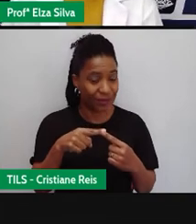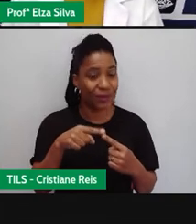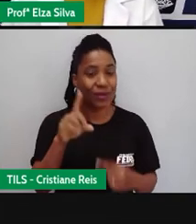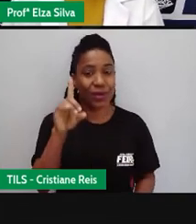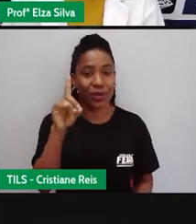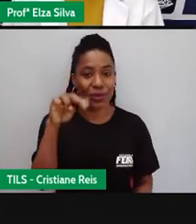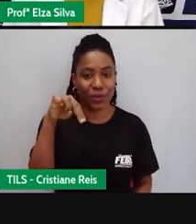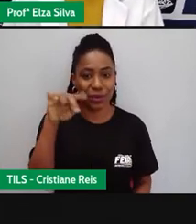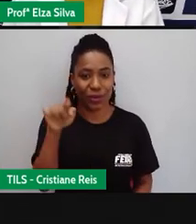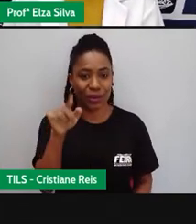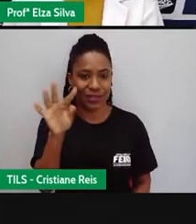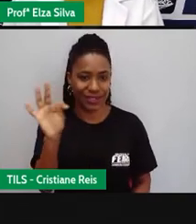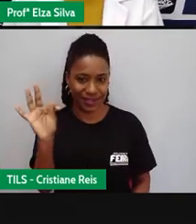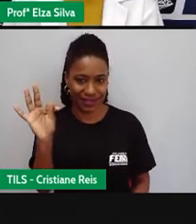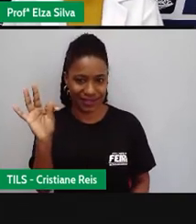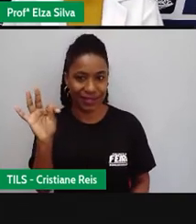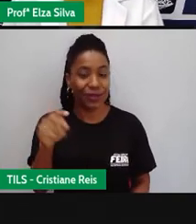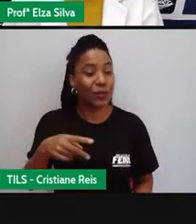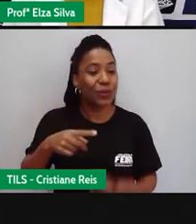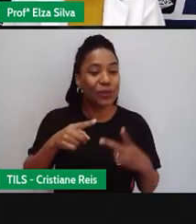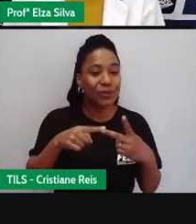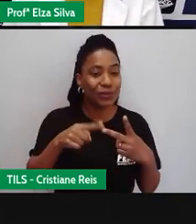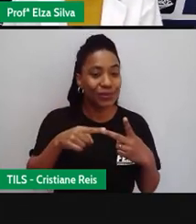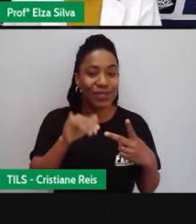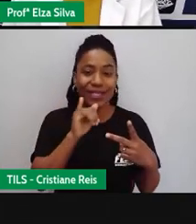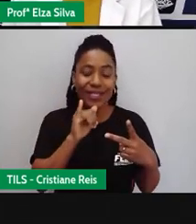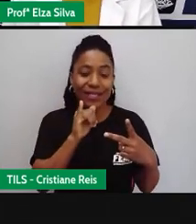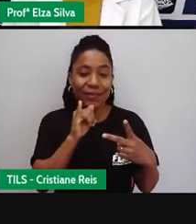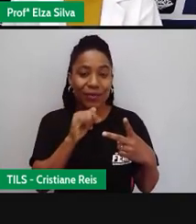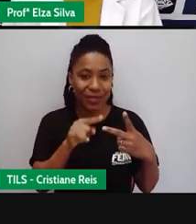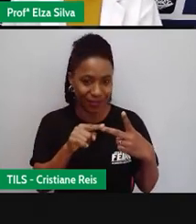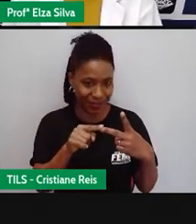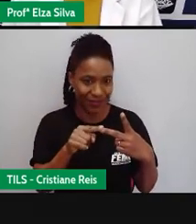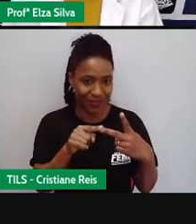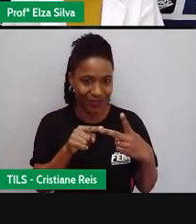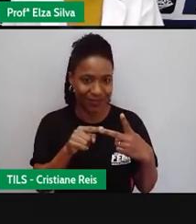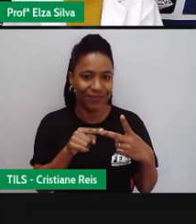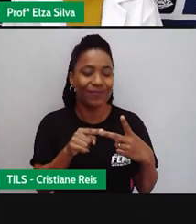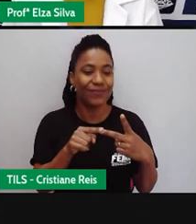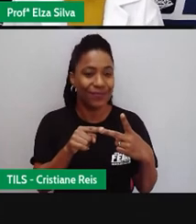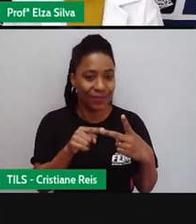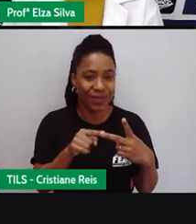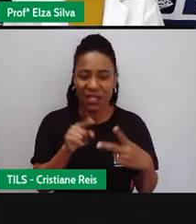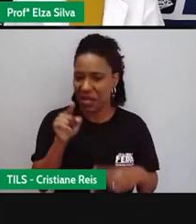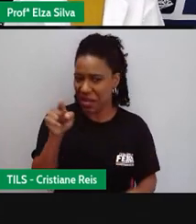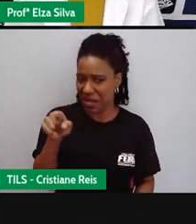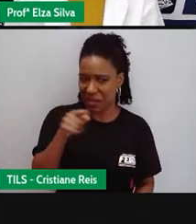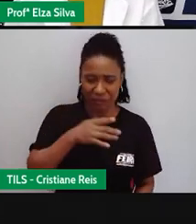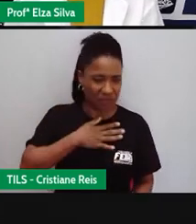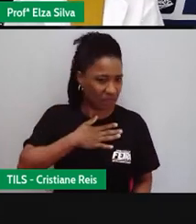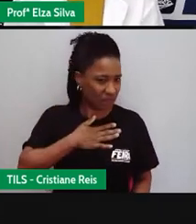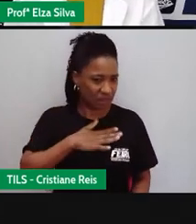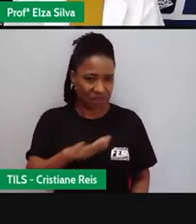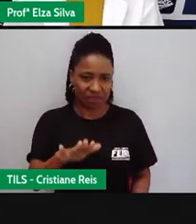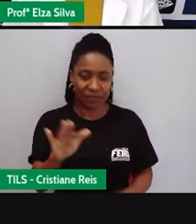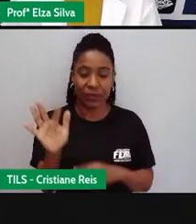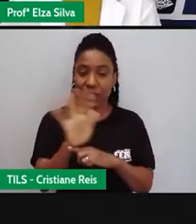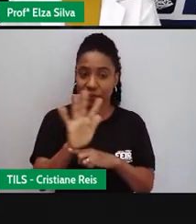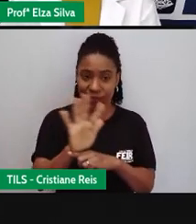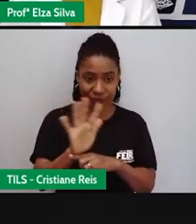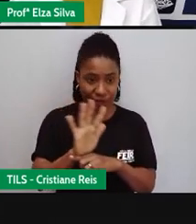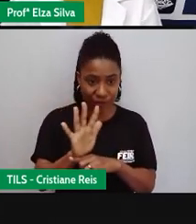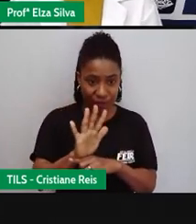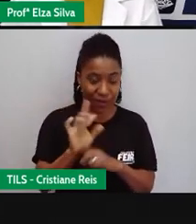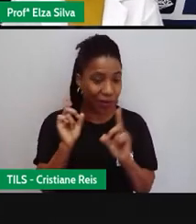segundo caso Doesn't She doesn't like moots Ela não gosta de filmes Ok,